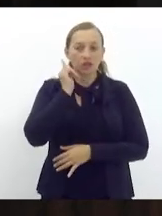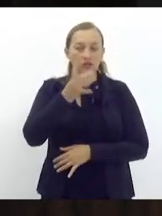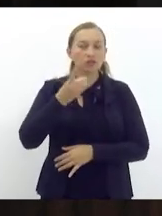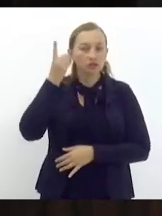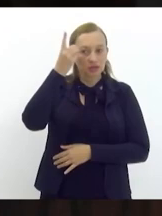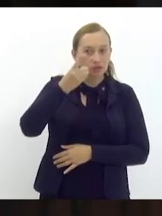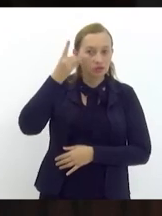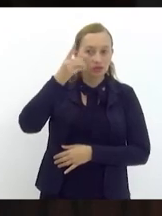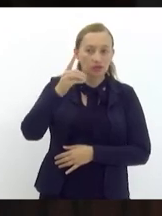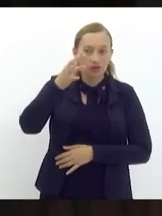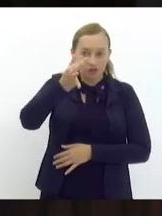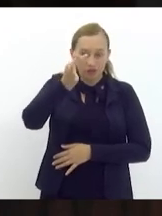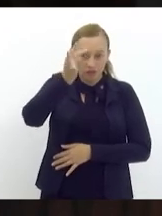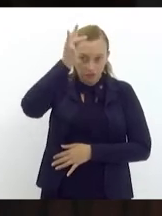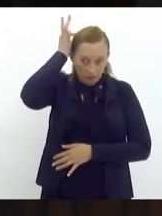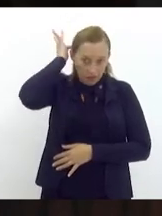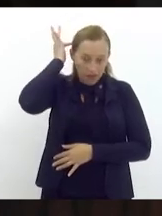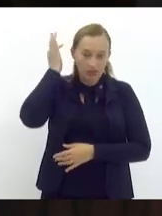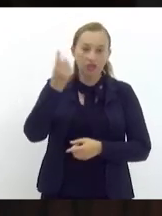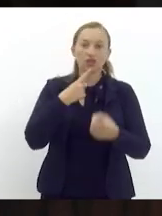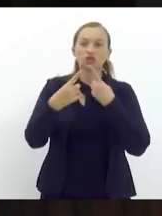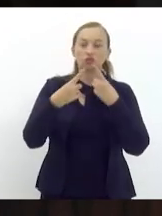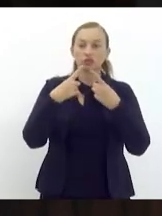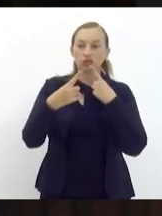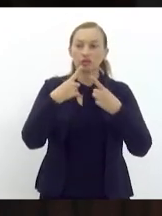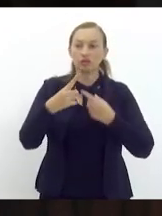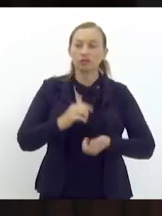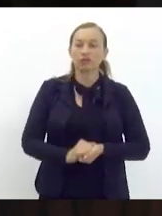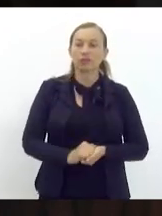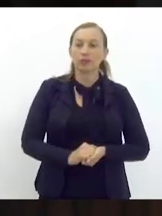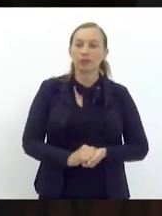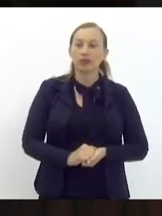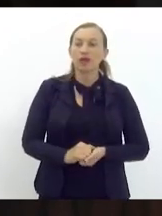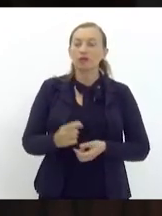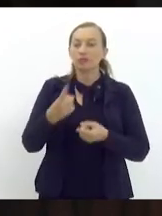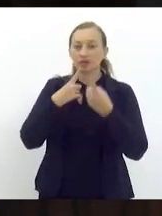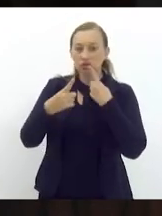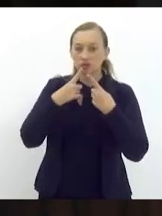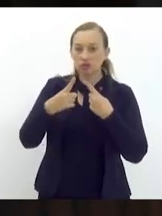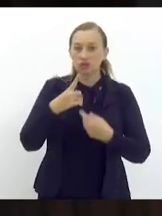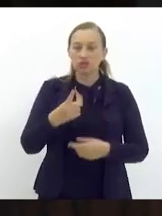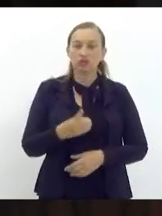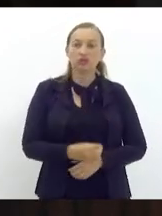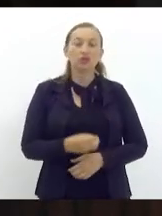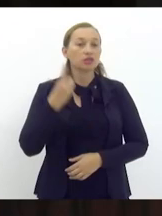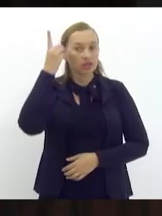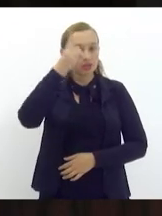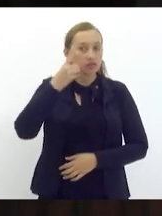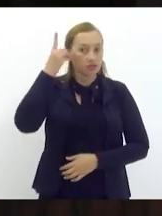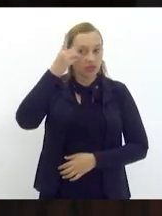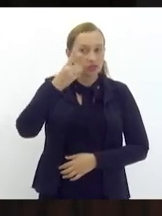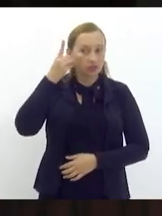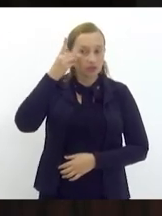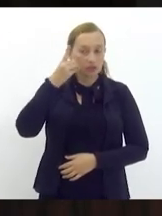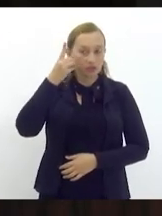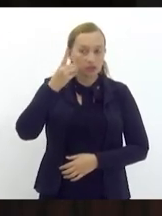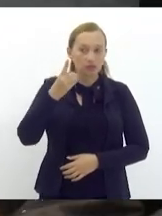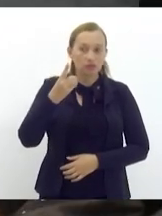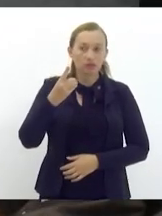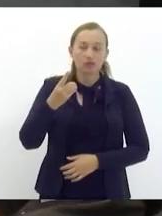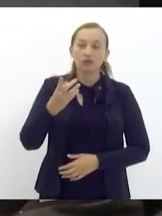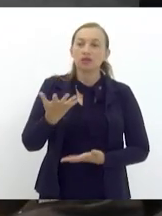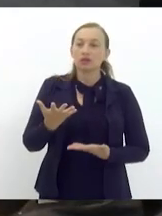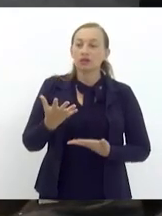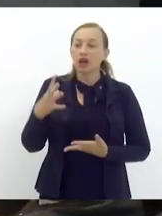deputado Fred Pacheco. Em discussão. Para discutir. Para discutir nosso nome, deputado. Muito